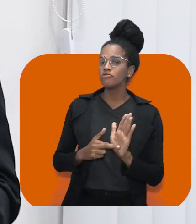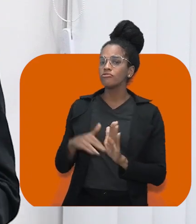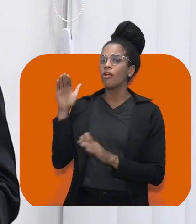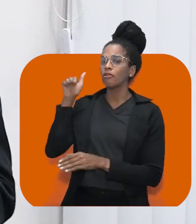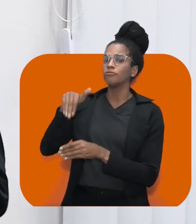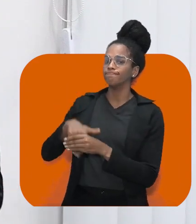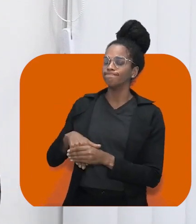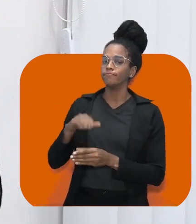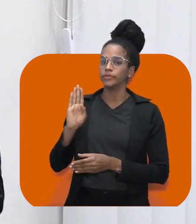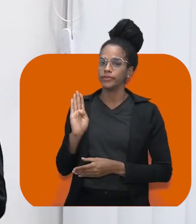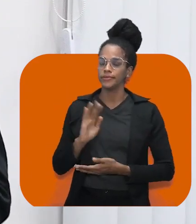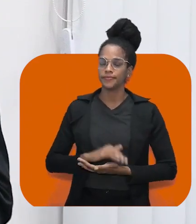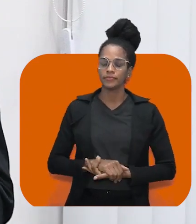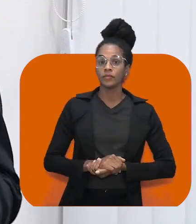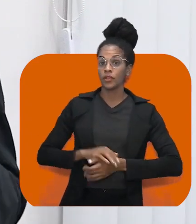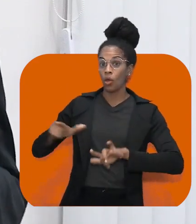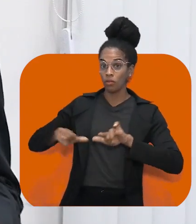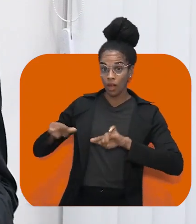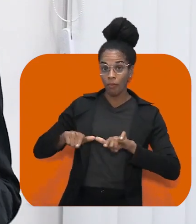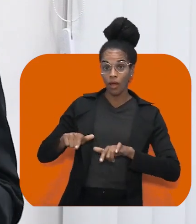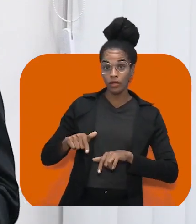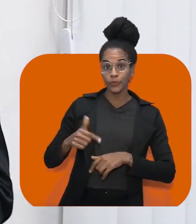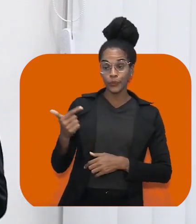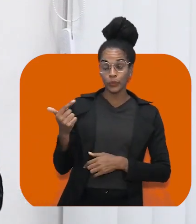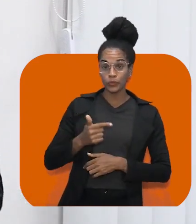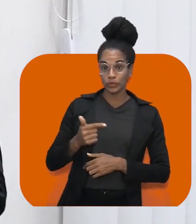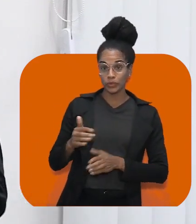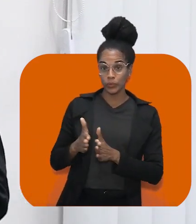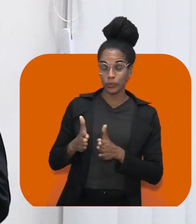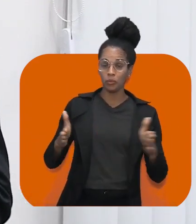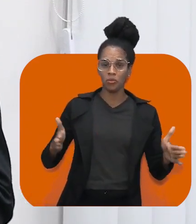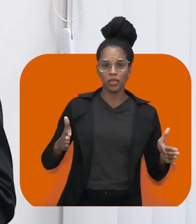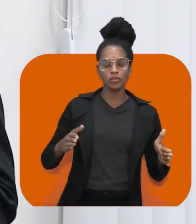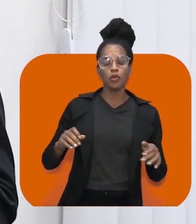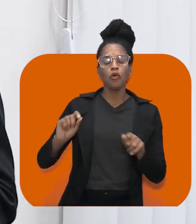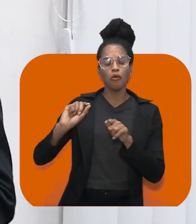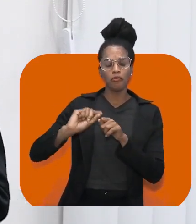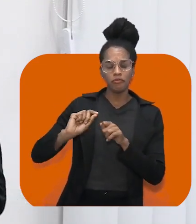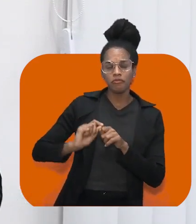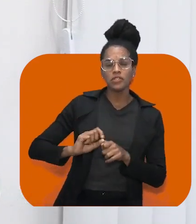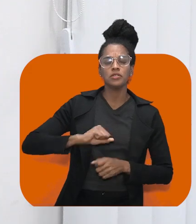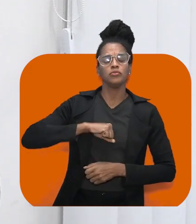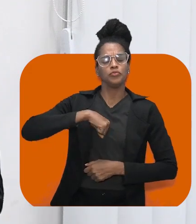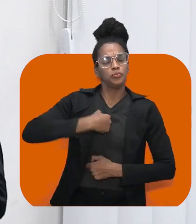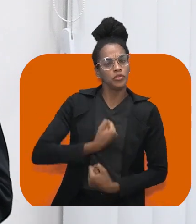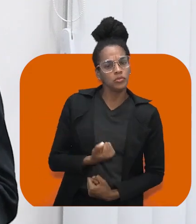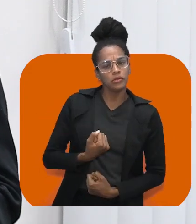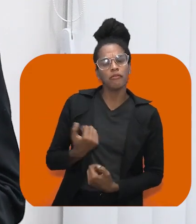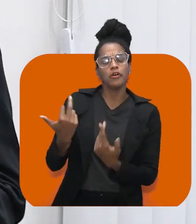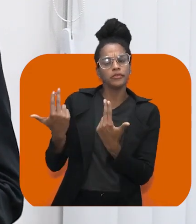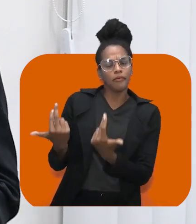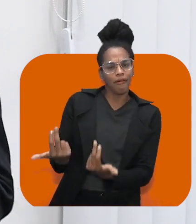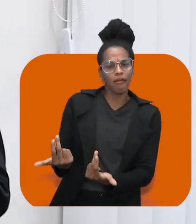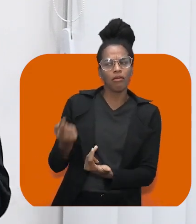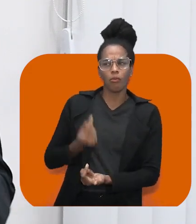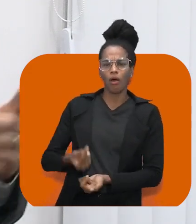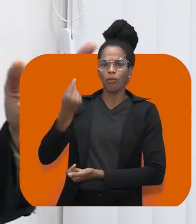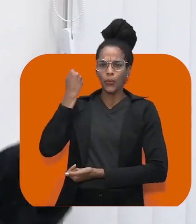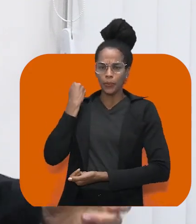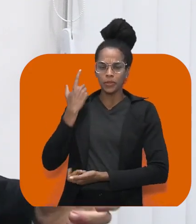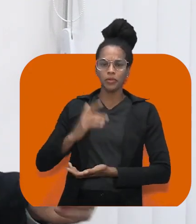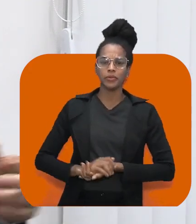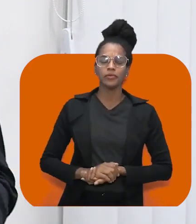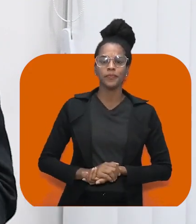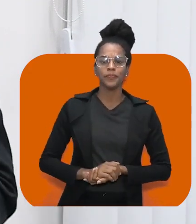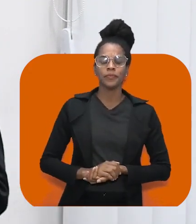no segundo turno foi realizado com o mesmo empenho que tivemos desde o início do processo eleitoral neste ano de 2024, e